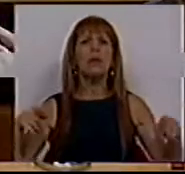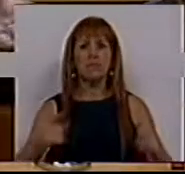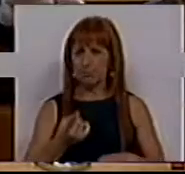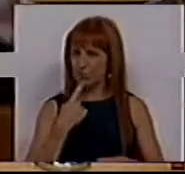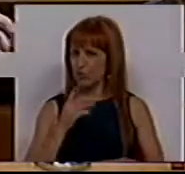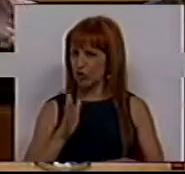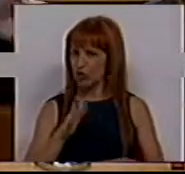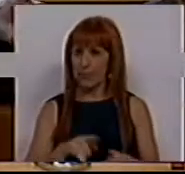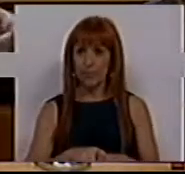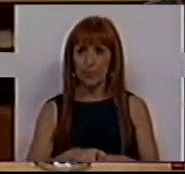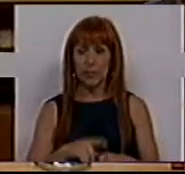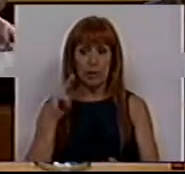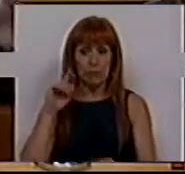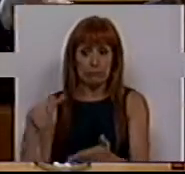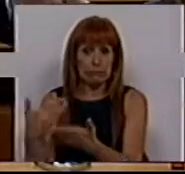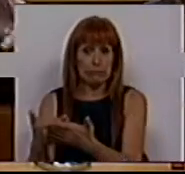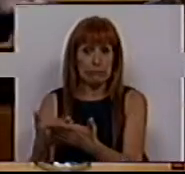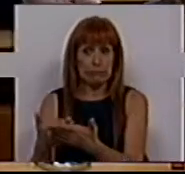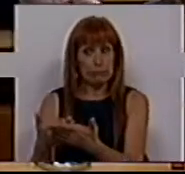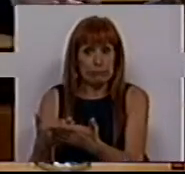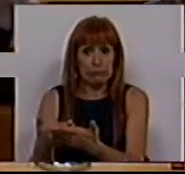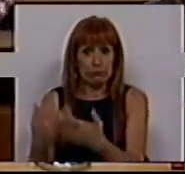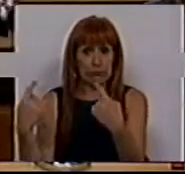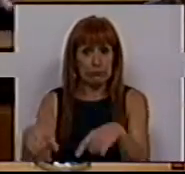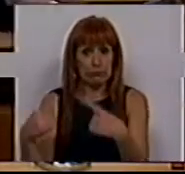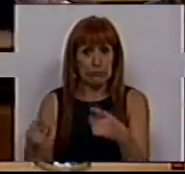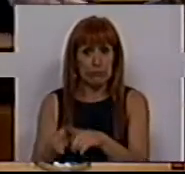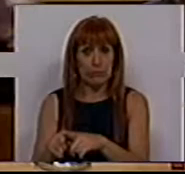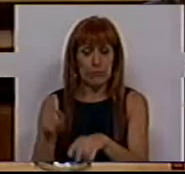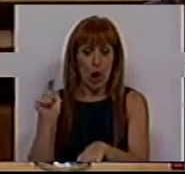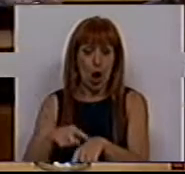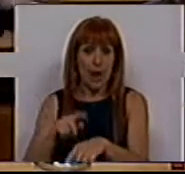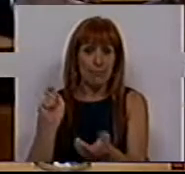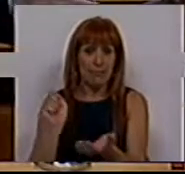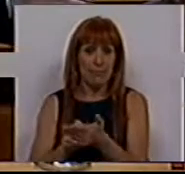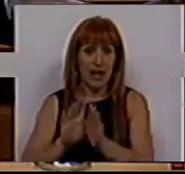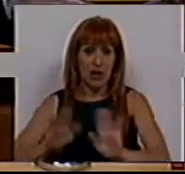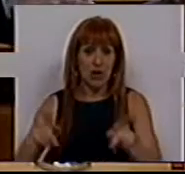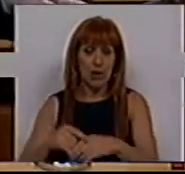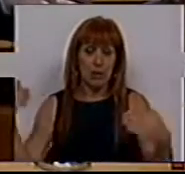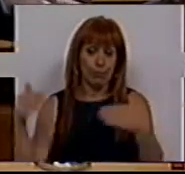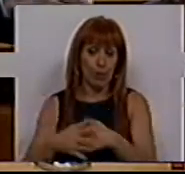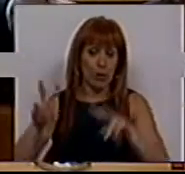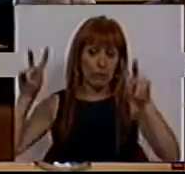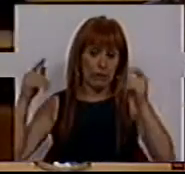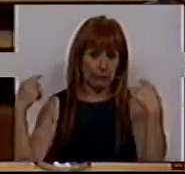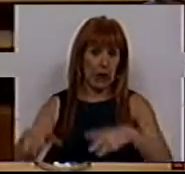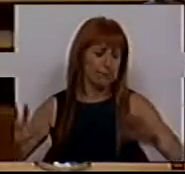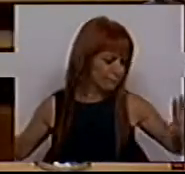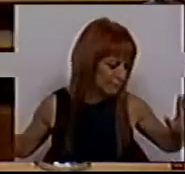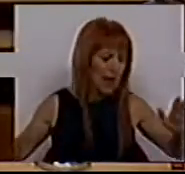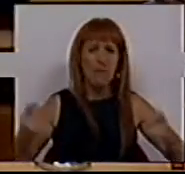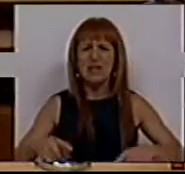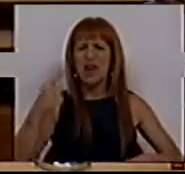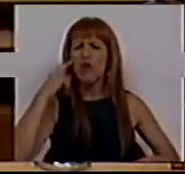já se percebeu que o seu destino é um destino que tem hora marcada e certidão de óbito anunciada. Agora,